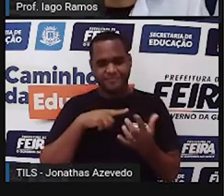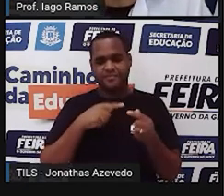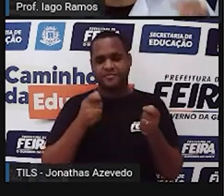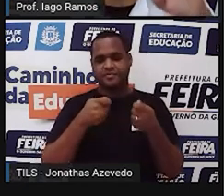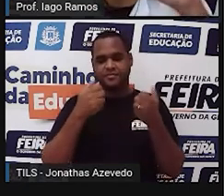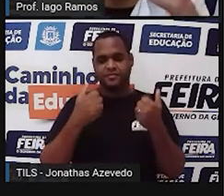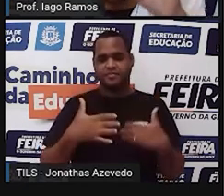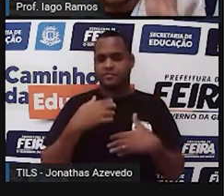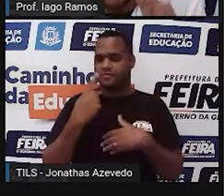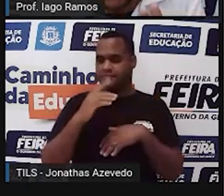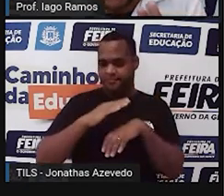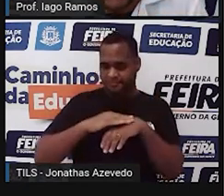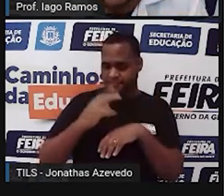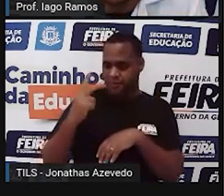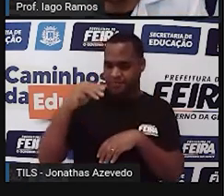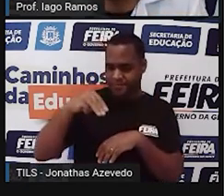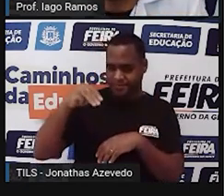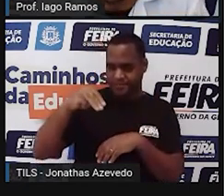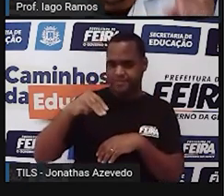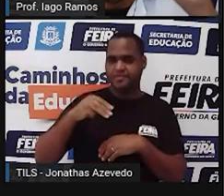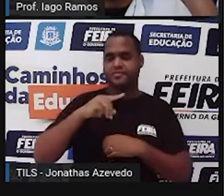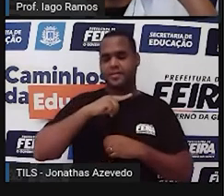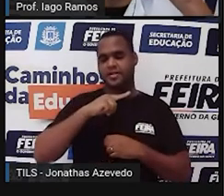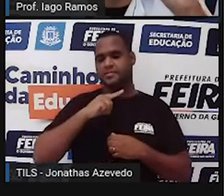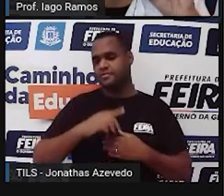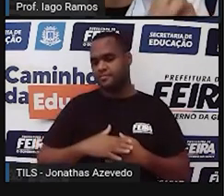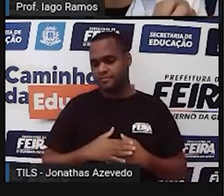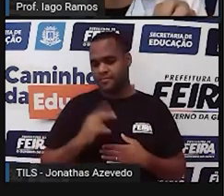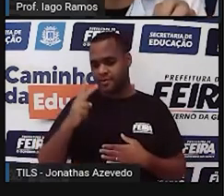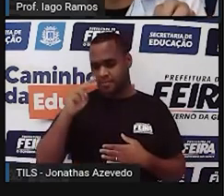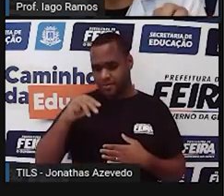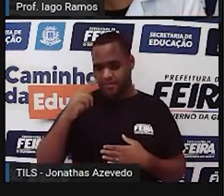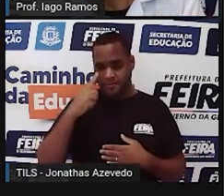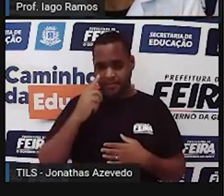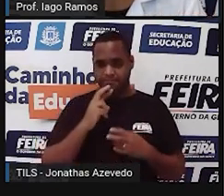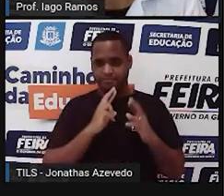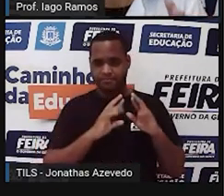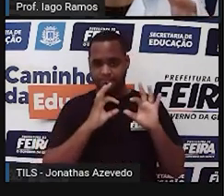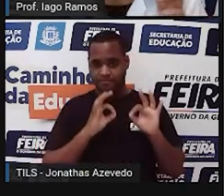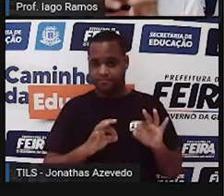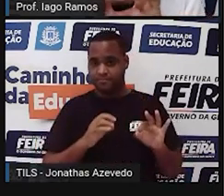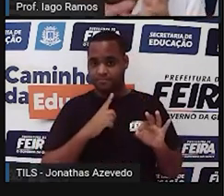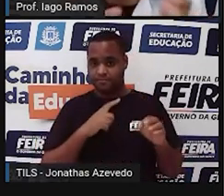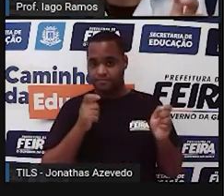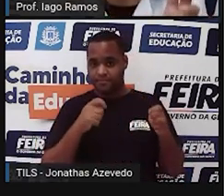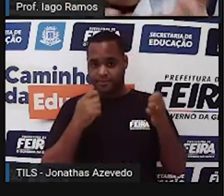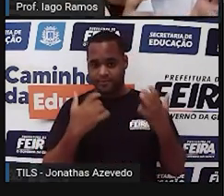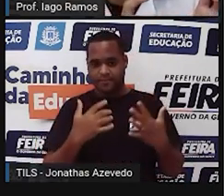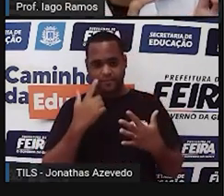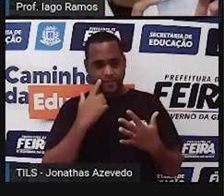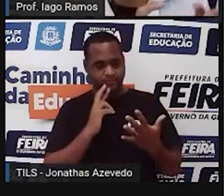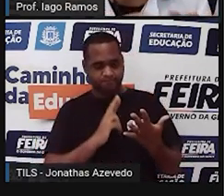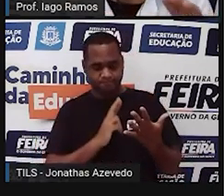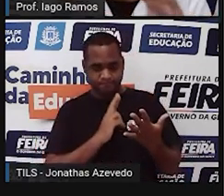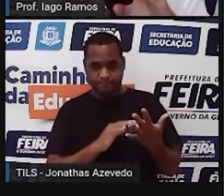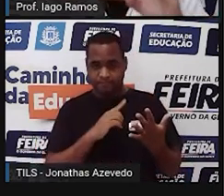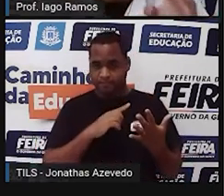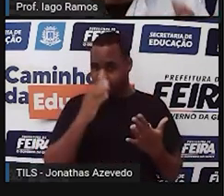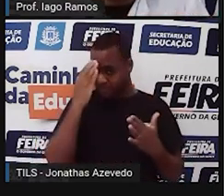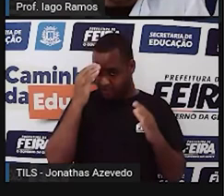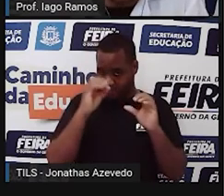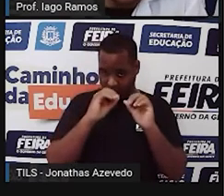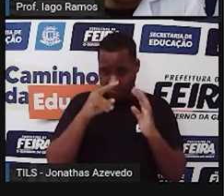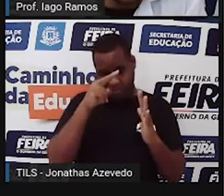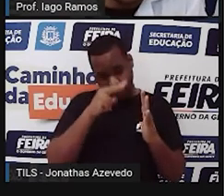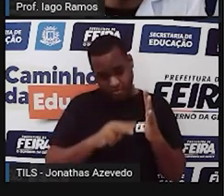E eu vou te dar dois minutos, tá? Vou mostrar o exercício, você vai ler, vai entender, vou